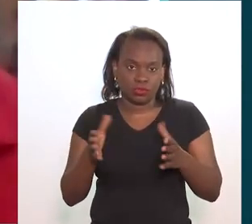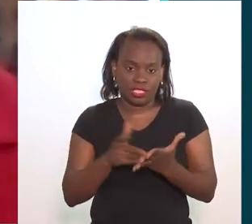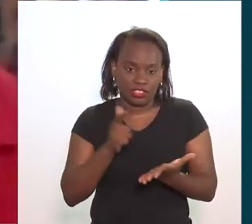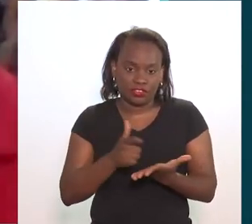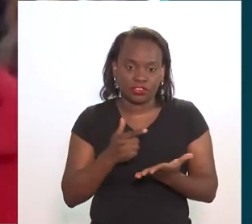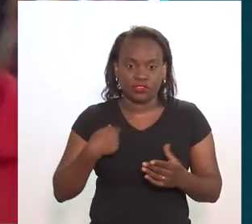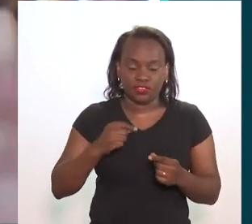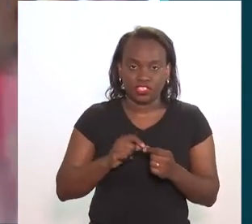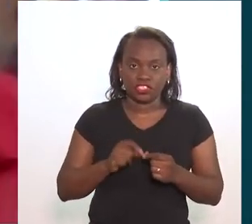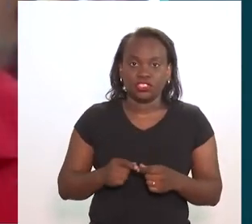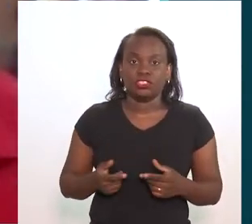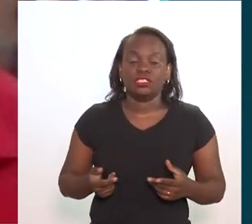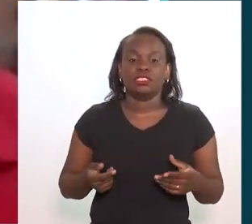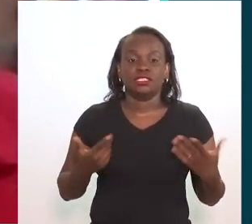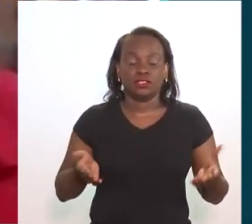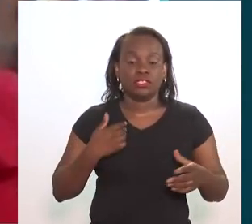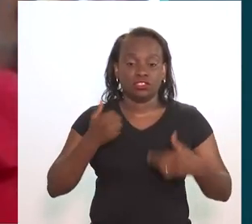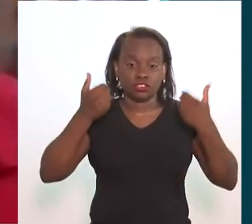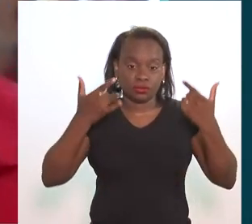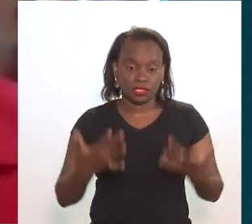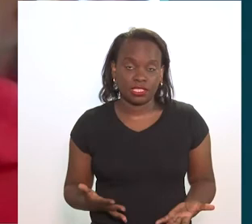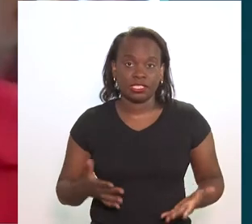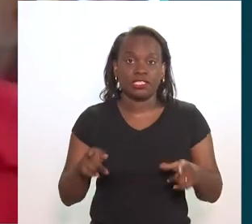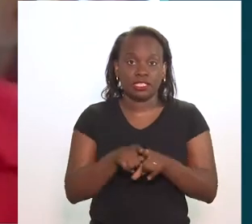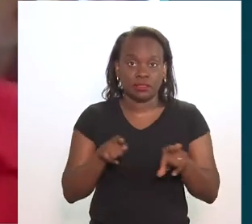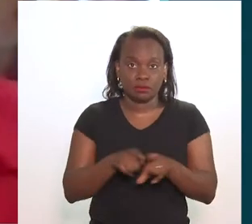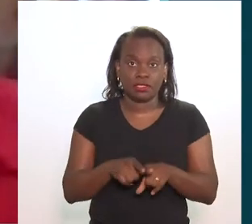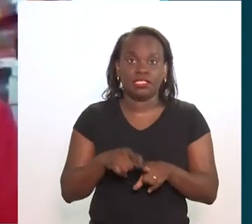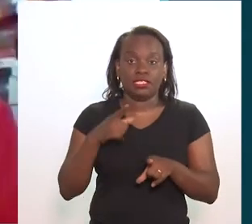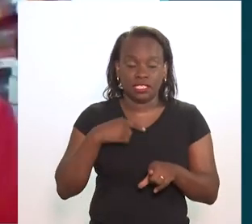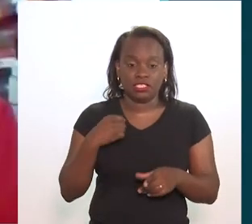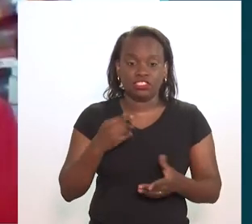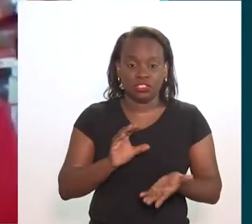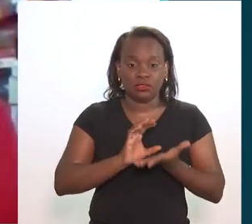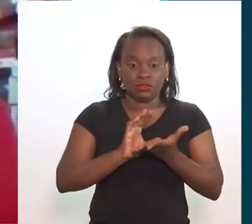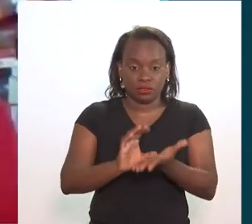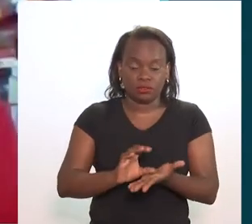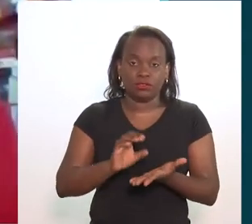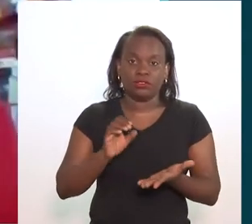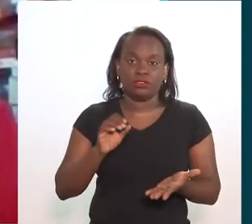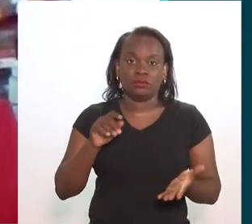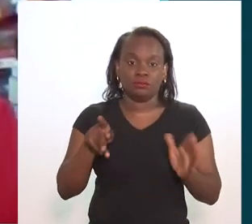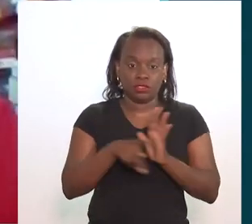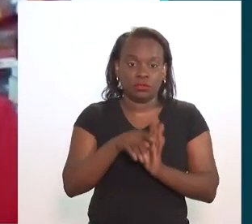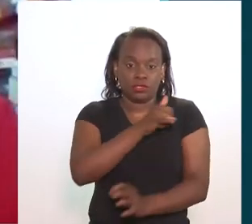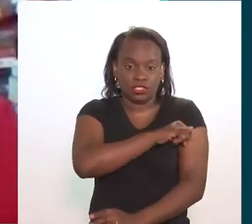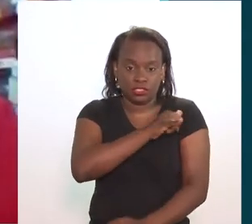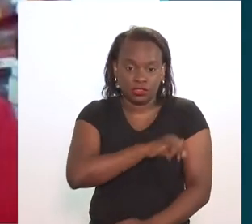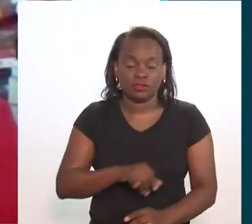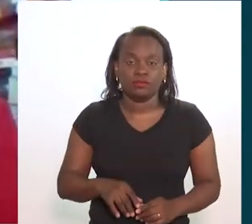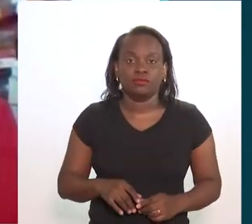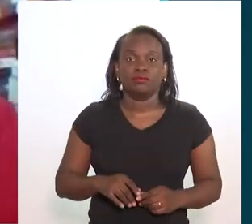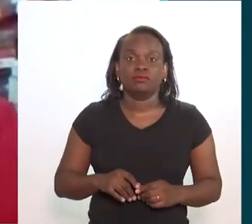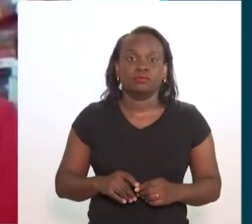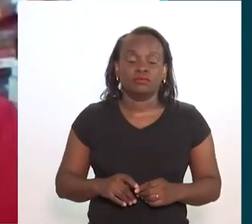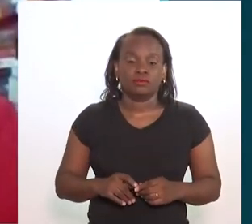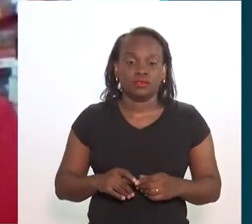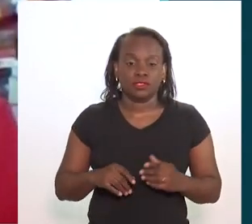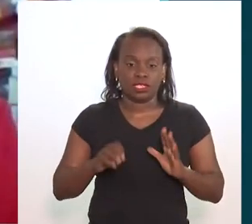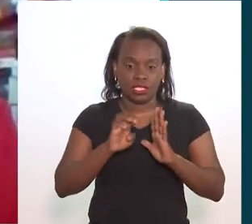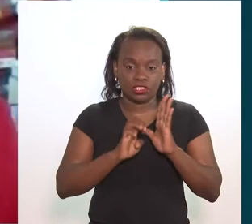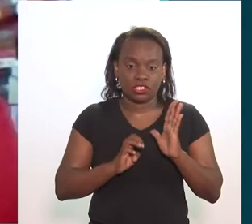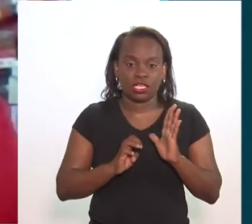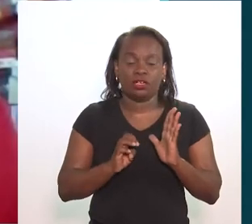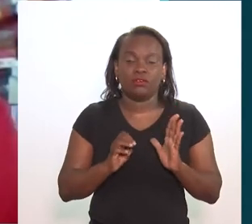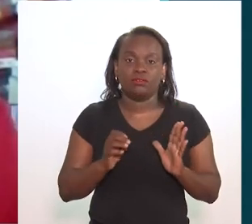vou pegar o exemplo do Clube do Livro que eu fiz. Quando eu falava, que também foi financiado